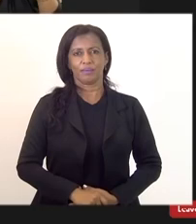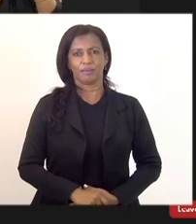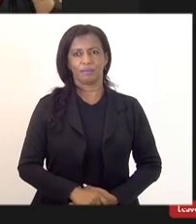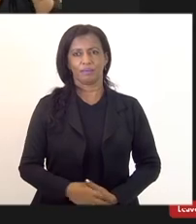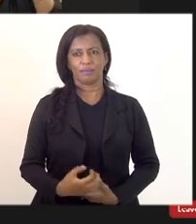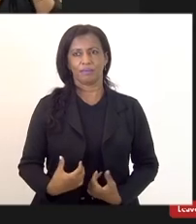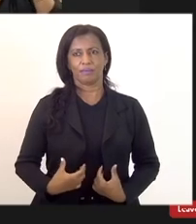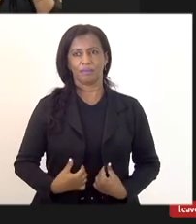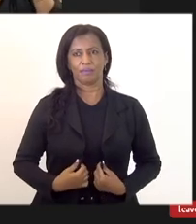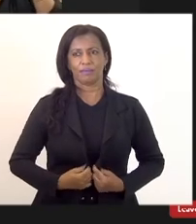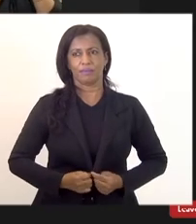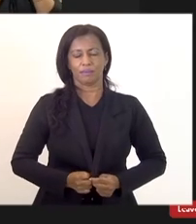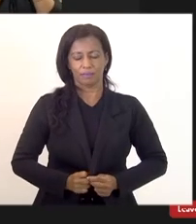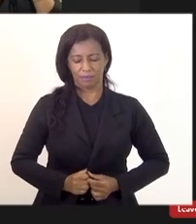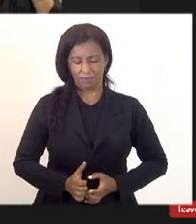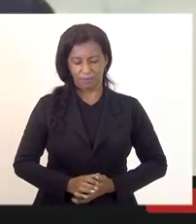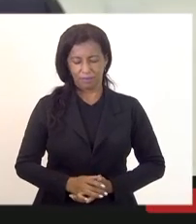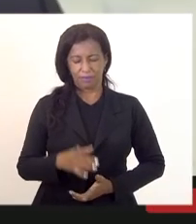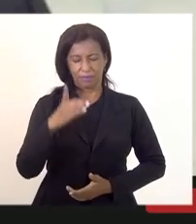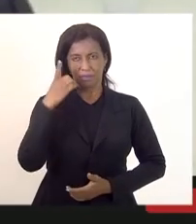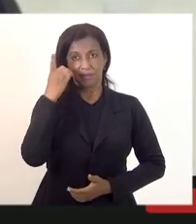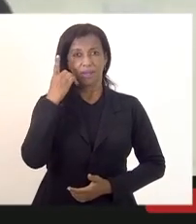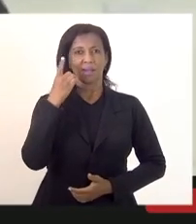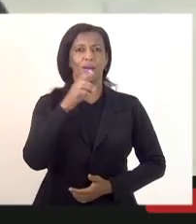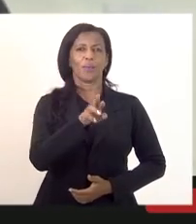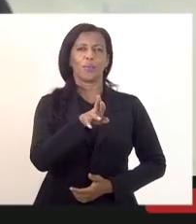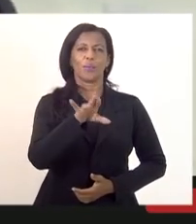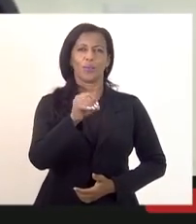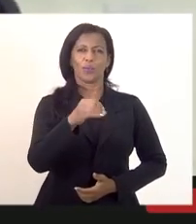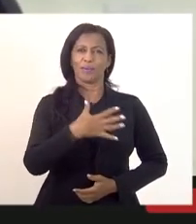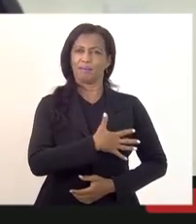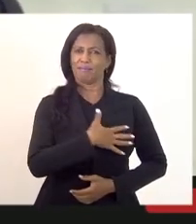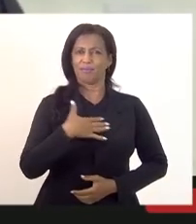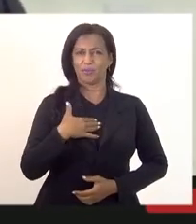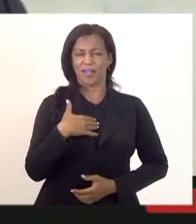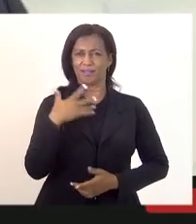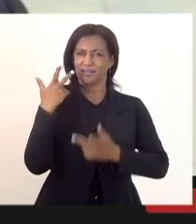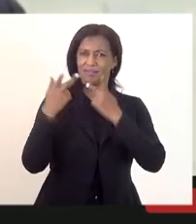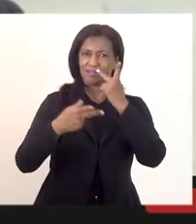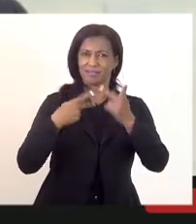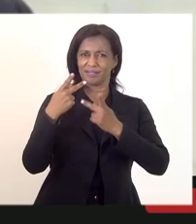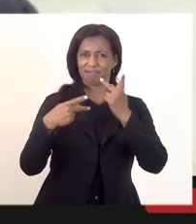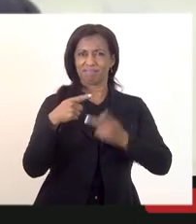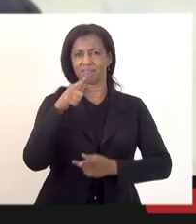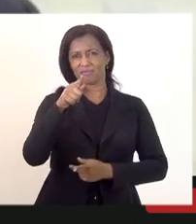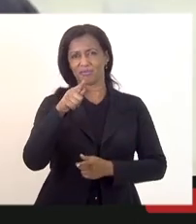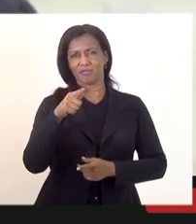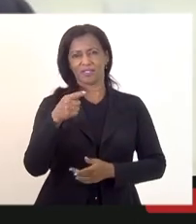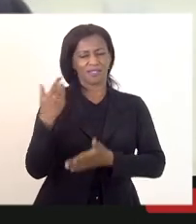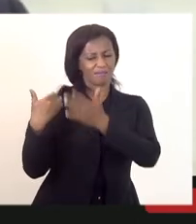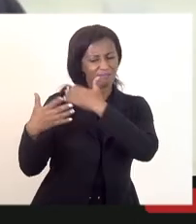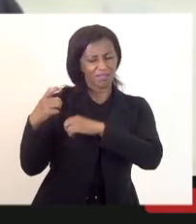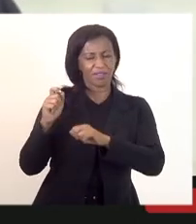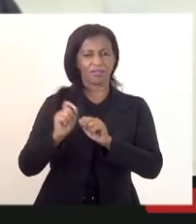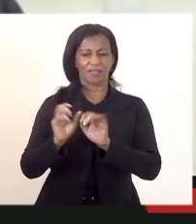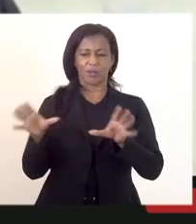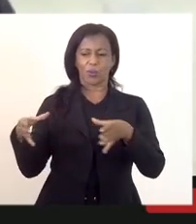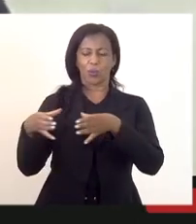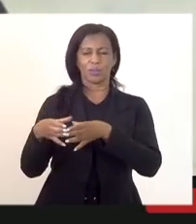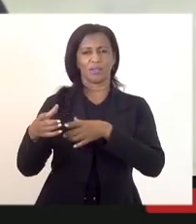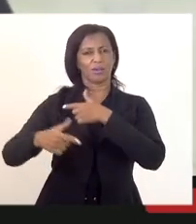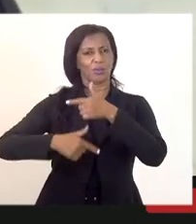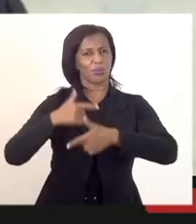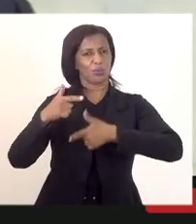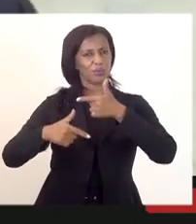deputado Bruno d'Auario fico envaidecido honrado com as suas palavras de fato vossa excelência vinha fazendo um grande trabalho aqui na comissão deixou